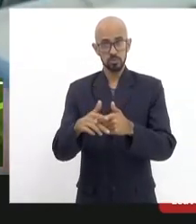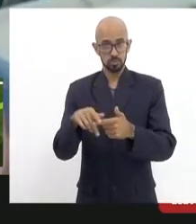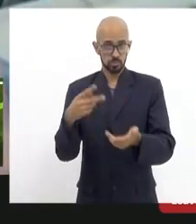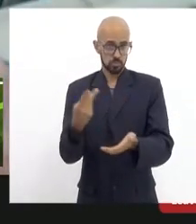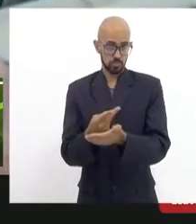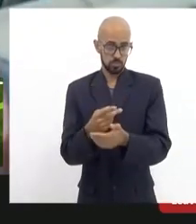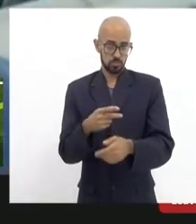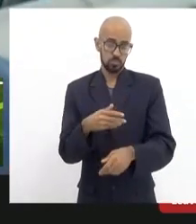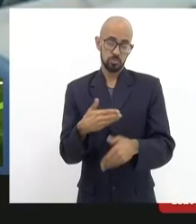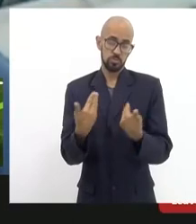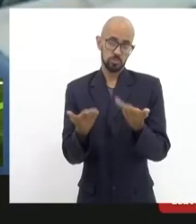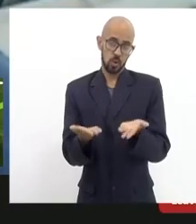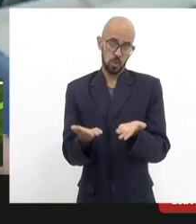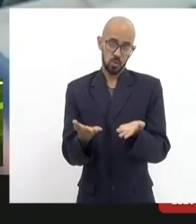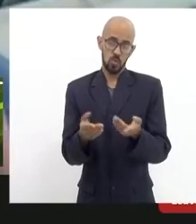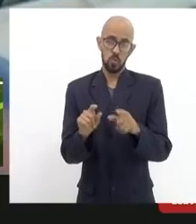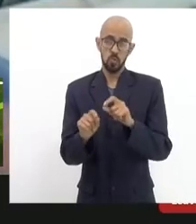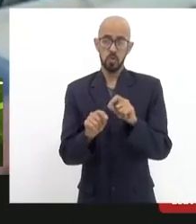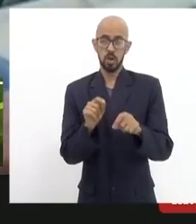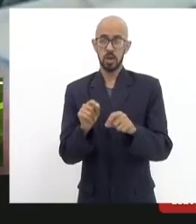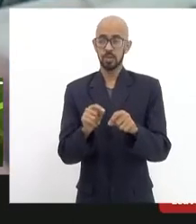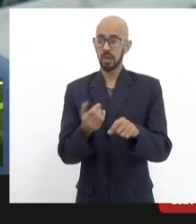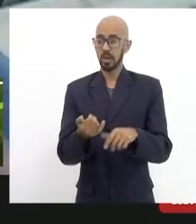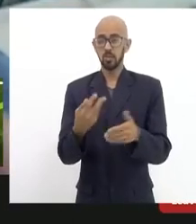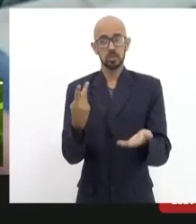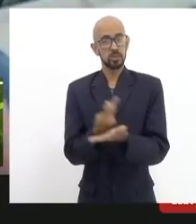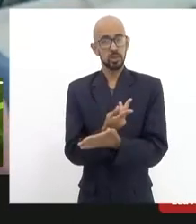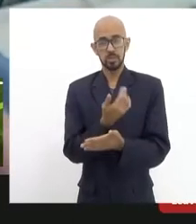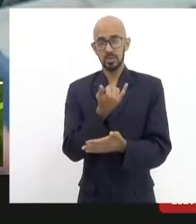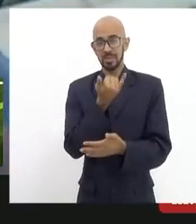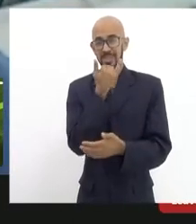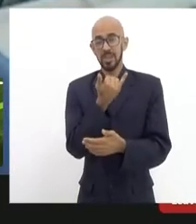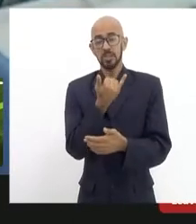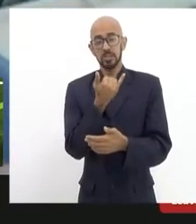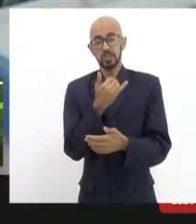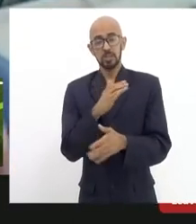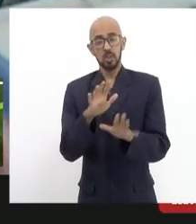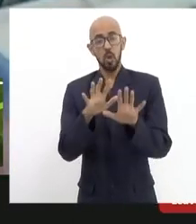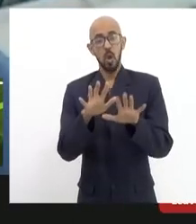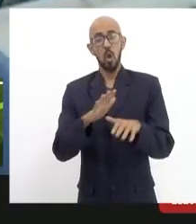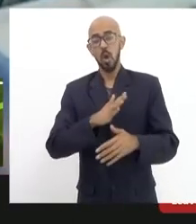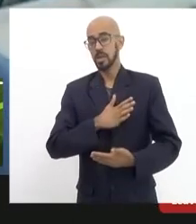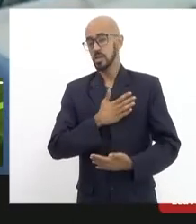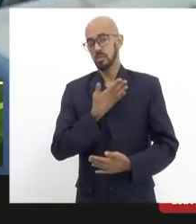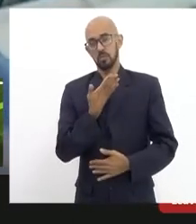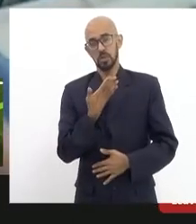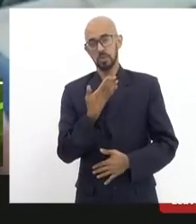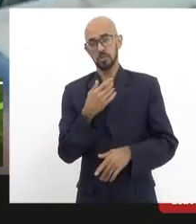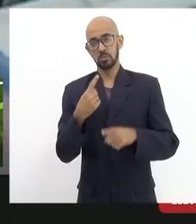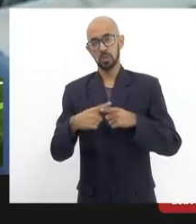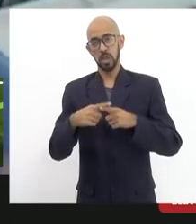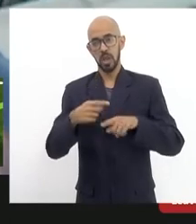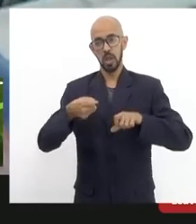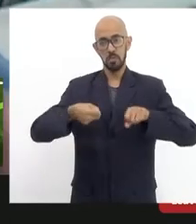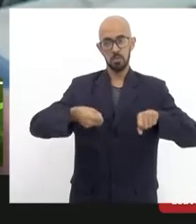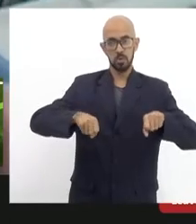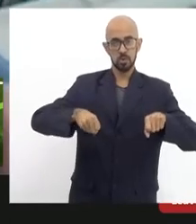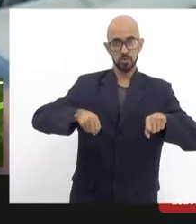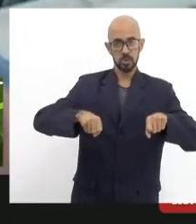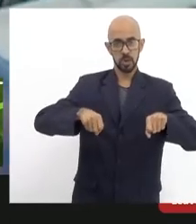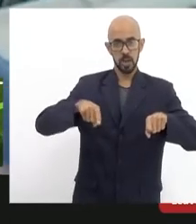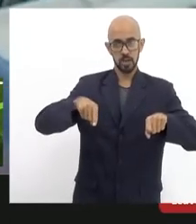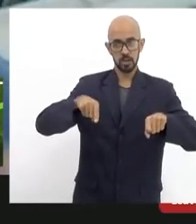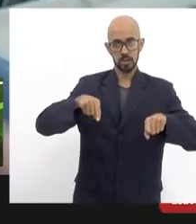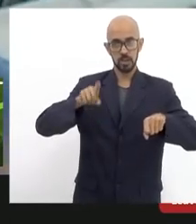isso tem causado acidentes terríveis de motociclistas e a gente sabe que a motocicleta tem sido durante a